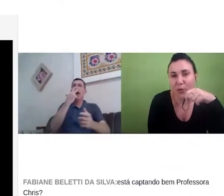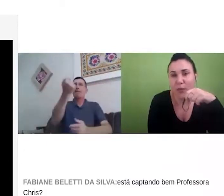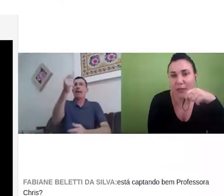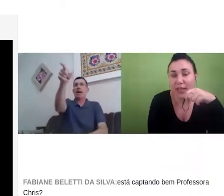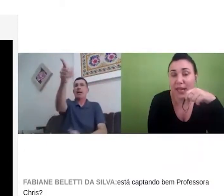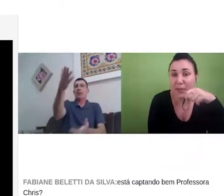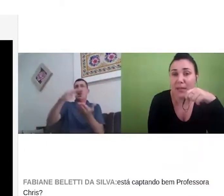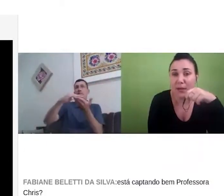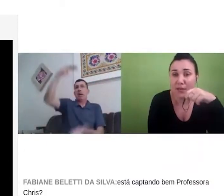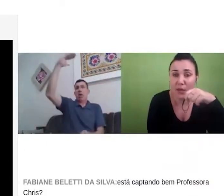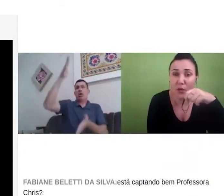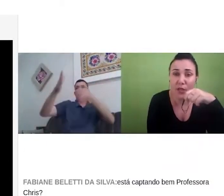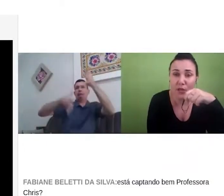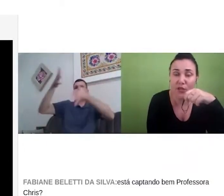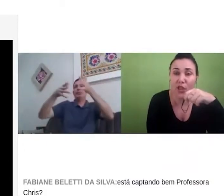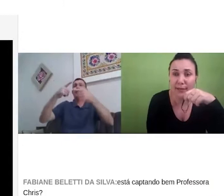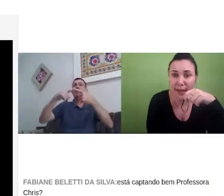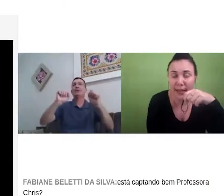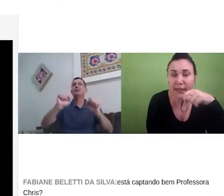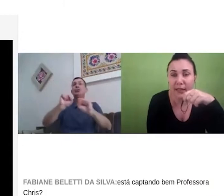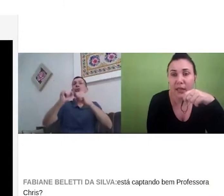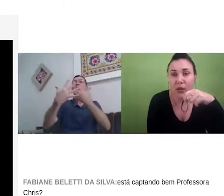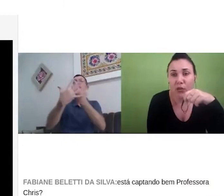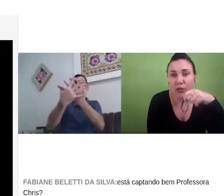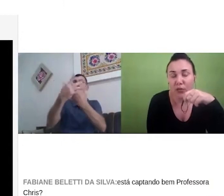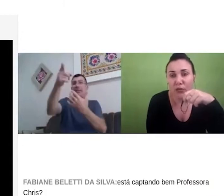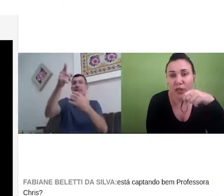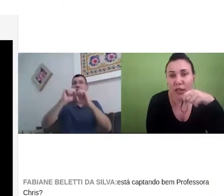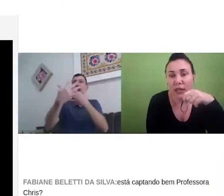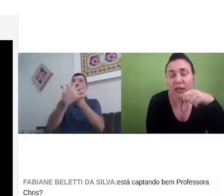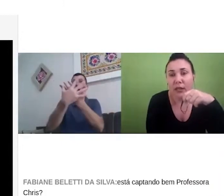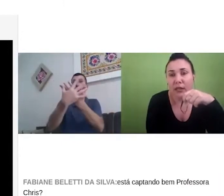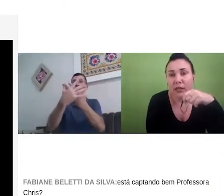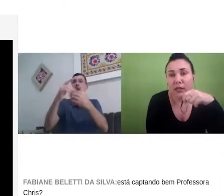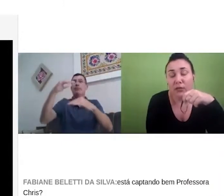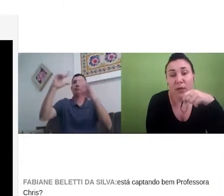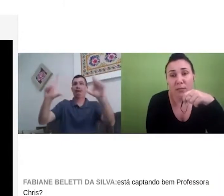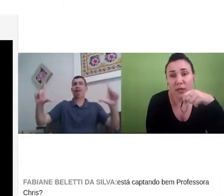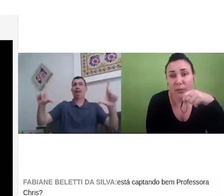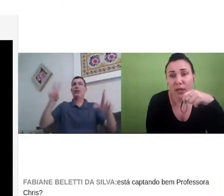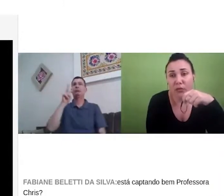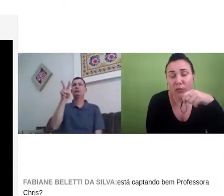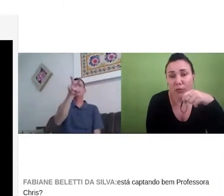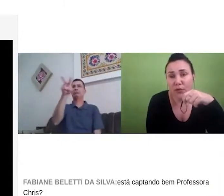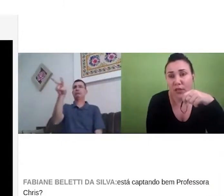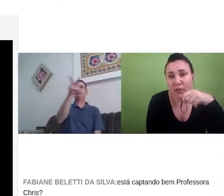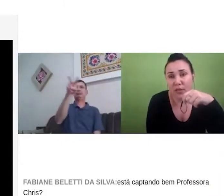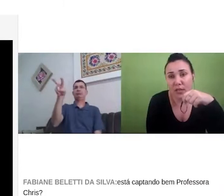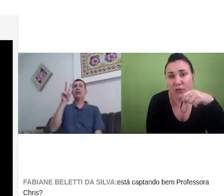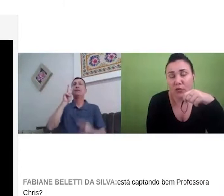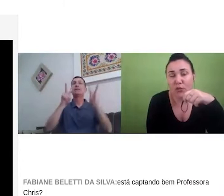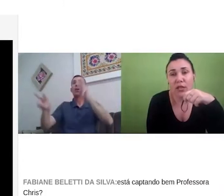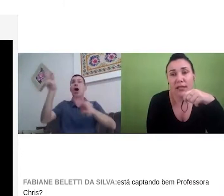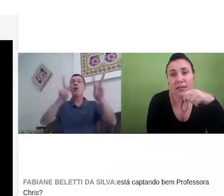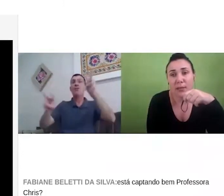professor fica muito pequeno na tela, mas dá para fazer igualmente, dividir a tela, né, o tradutor fica no mesmo tamanho do professor que está